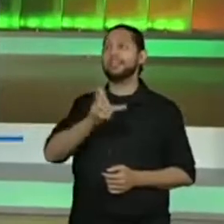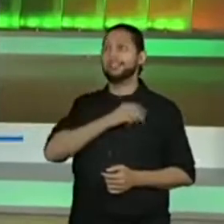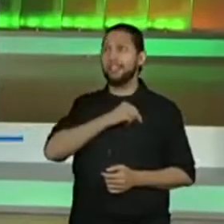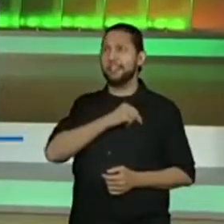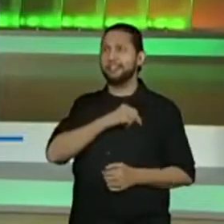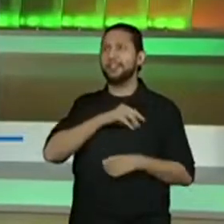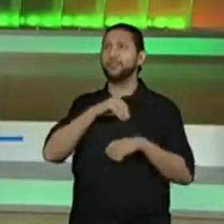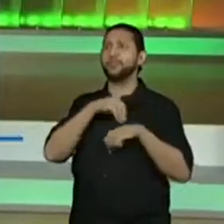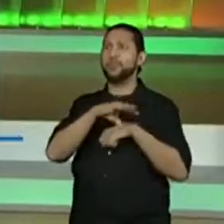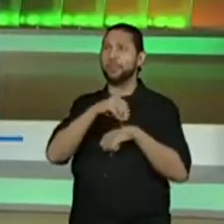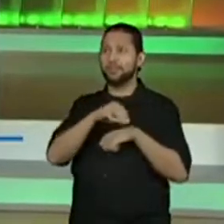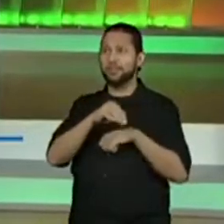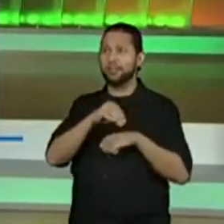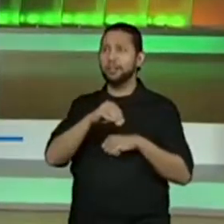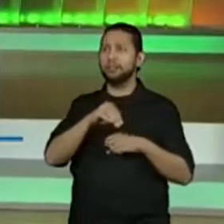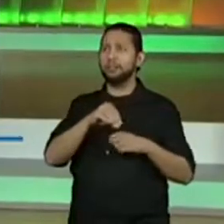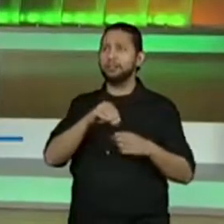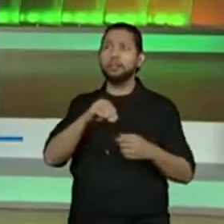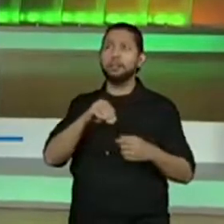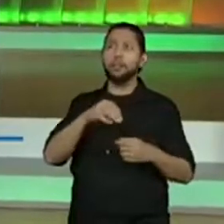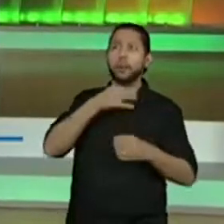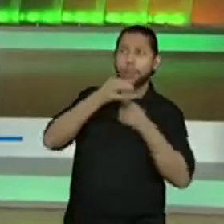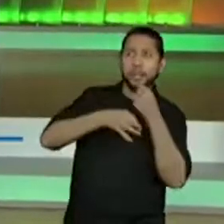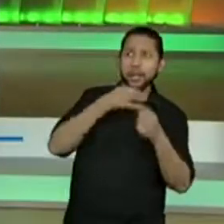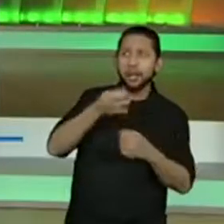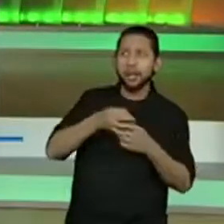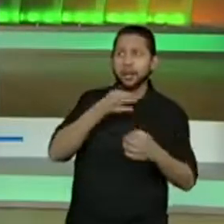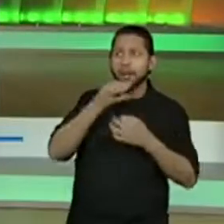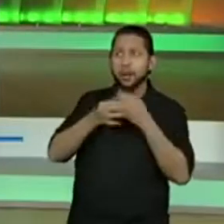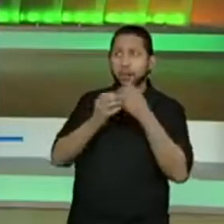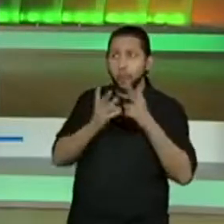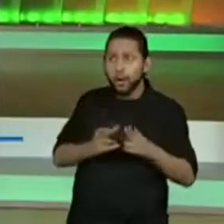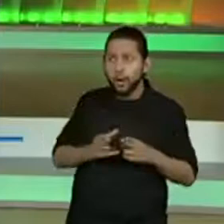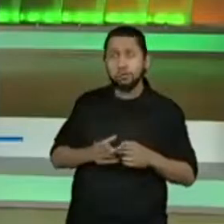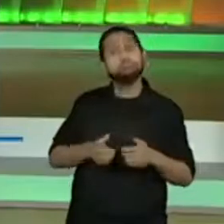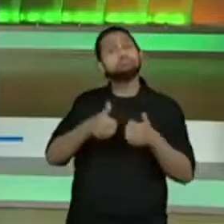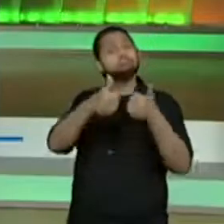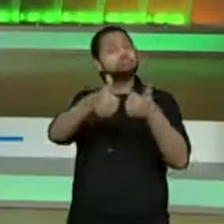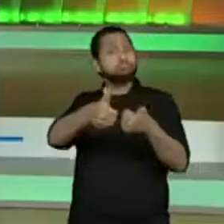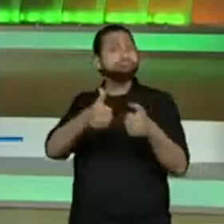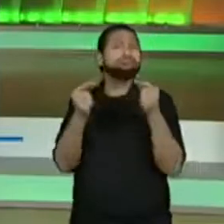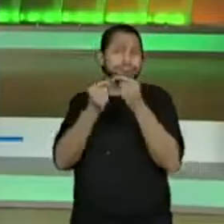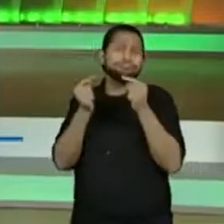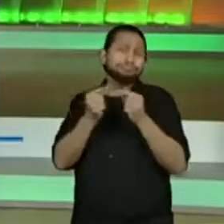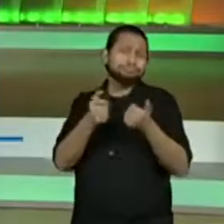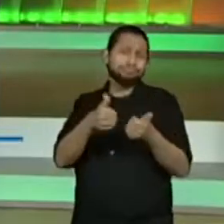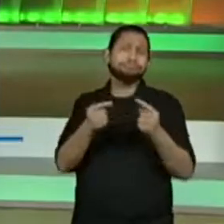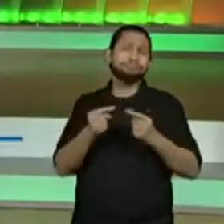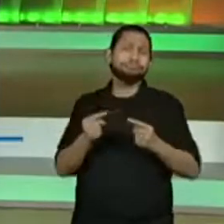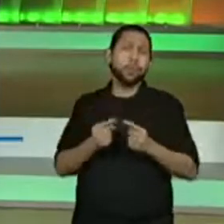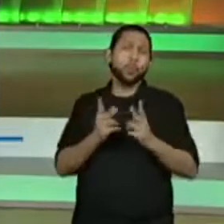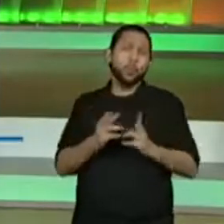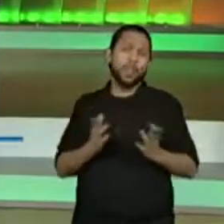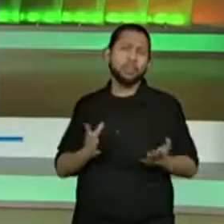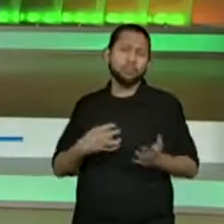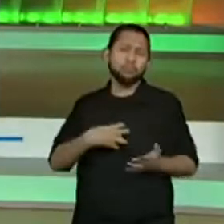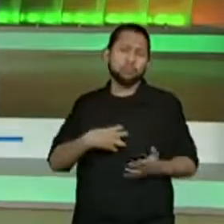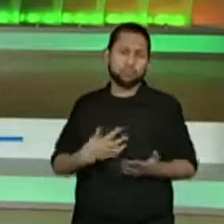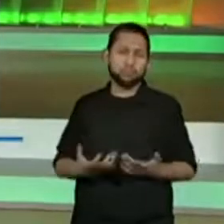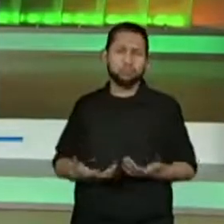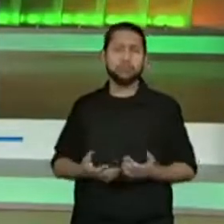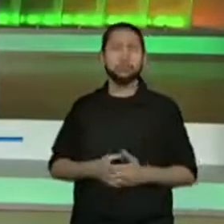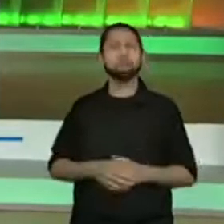sugestão é a opinião, de certa forma. Sim, muito legal. Olha, fantástico.